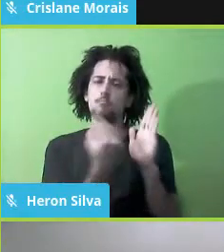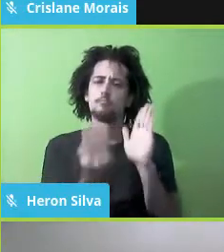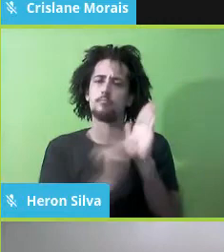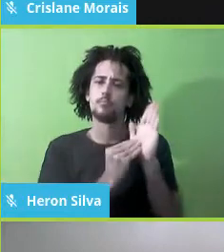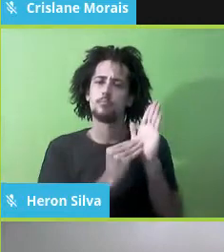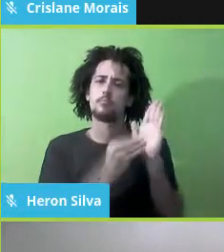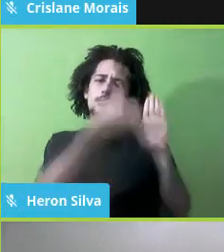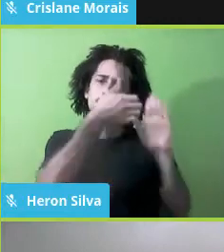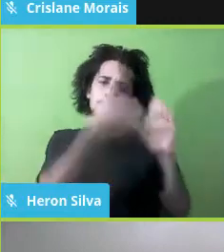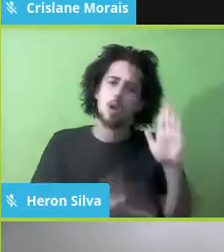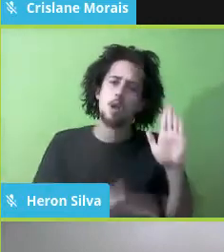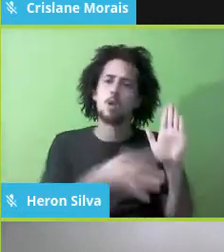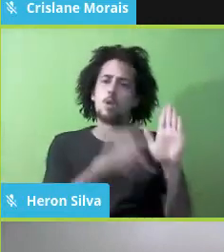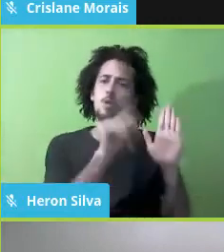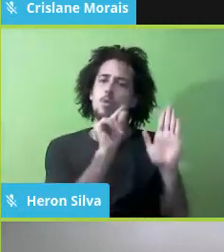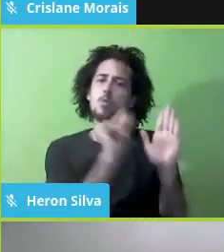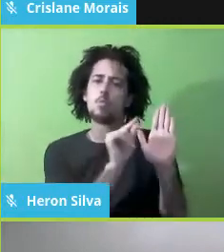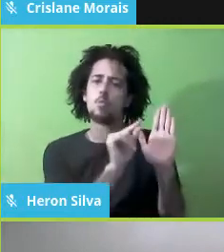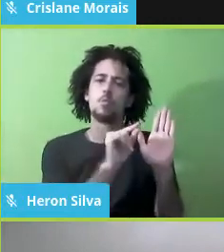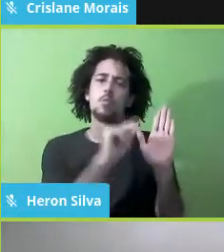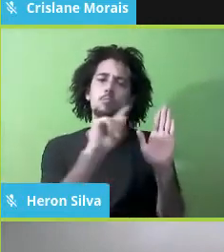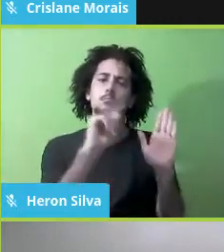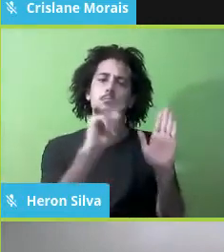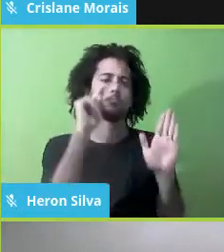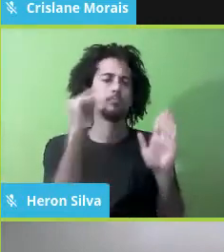induz os sistemas